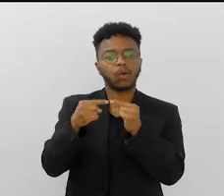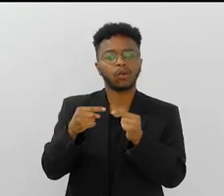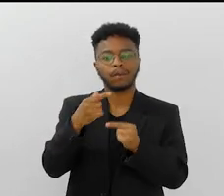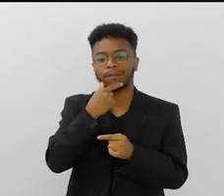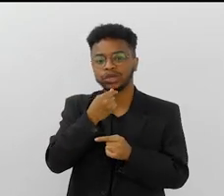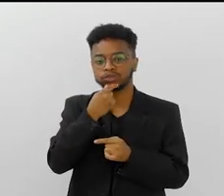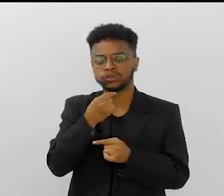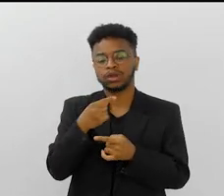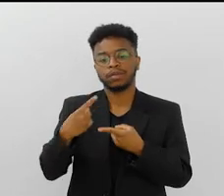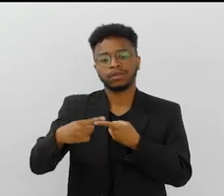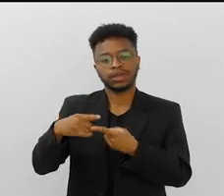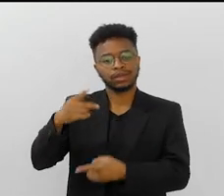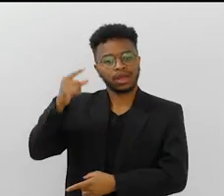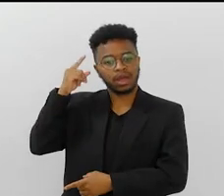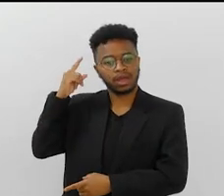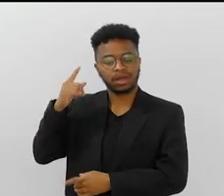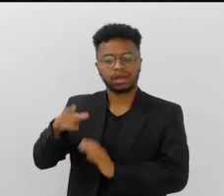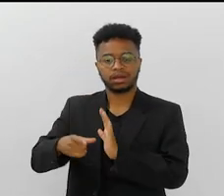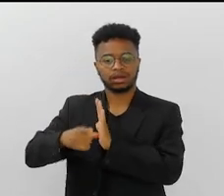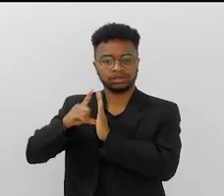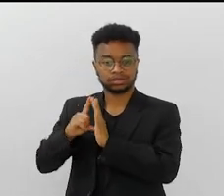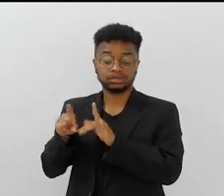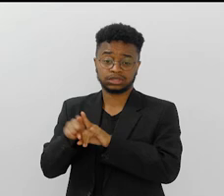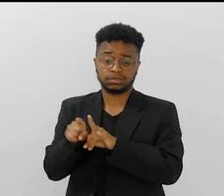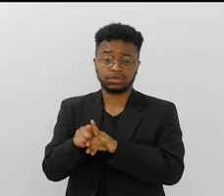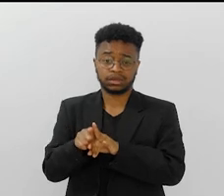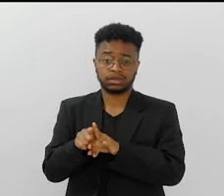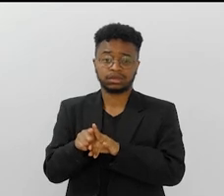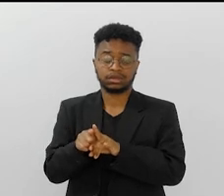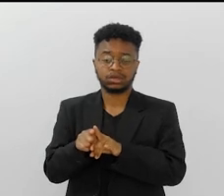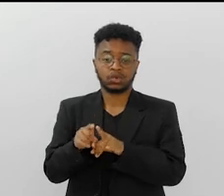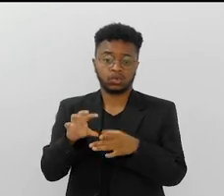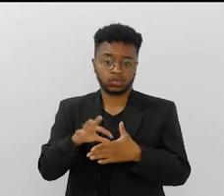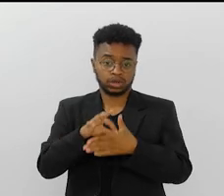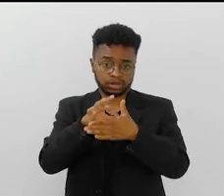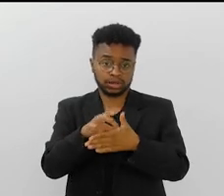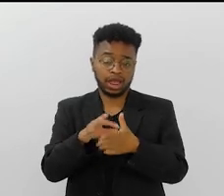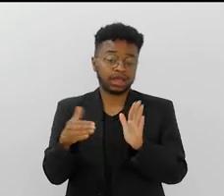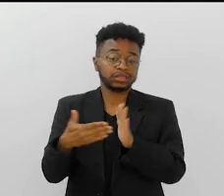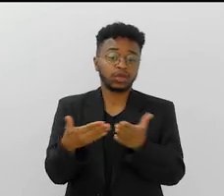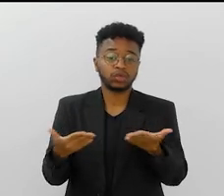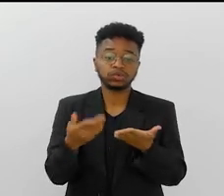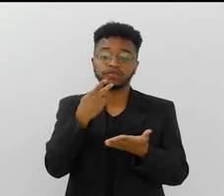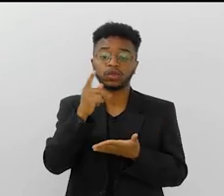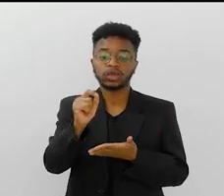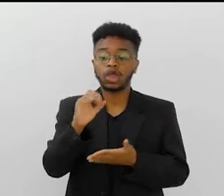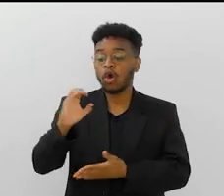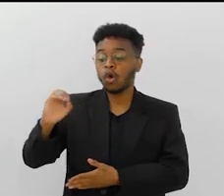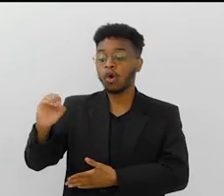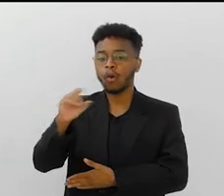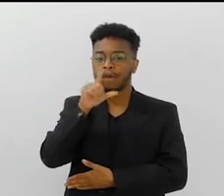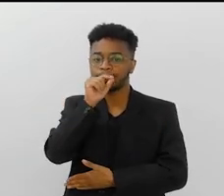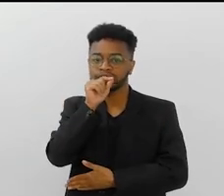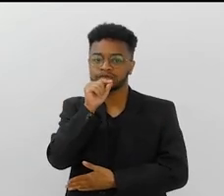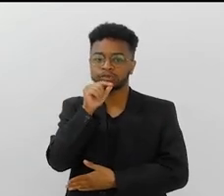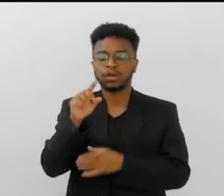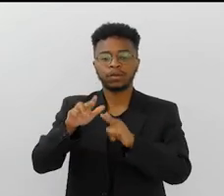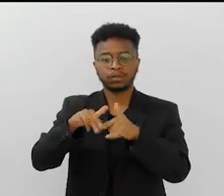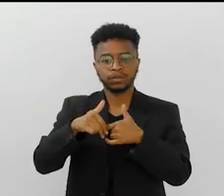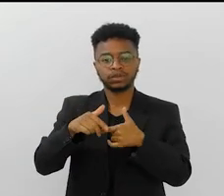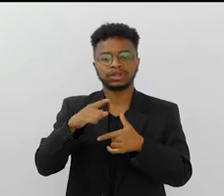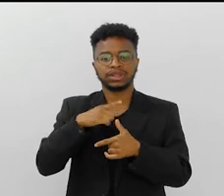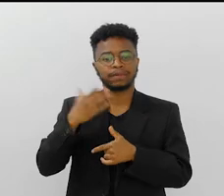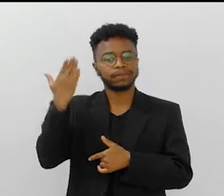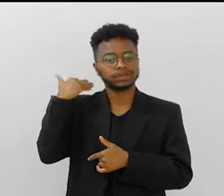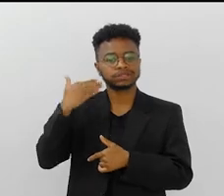no masculino, porque os mais antigos, inclusive o próprio patrono Anísio Abrão Davi até hoje chama de o Beija-Flor por